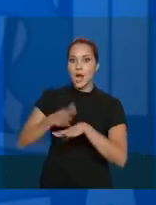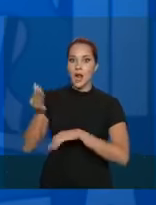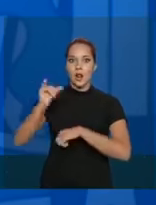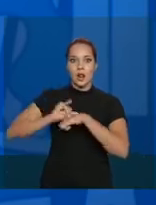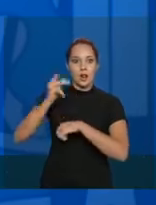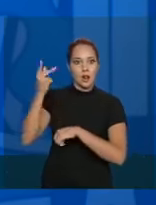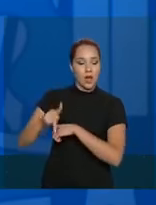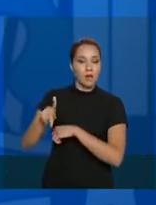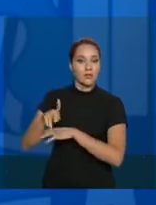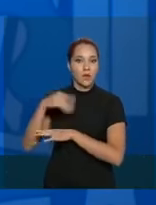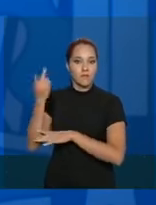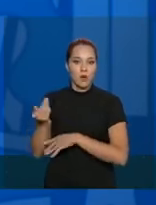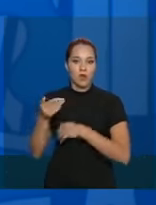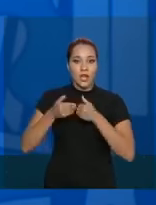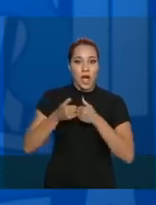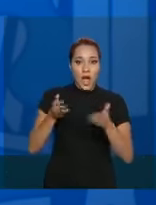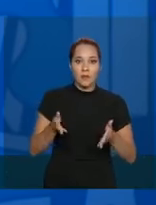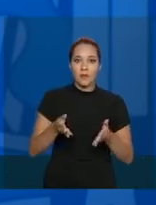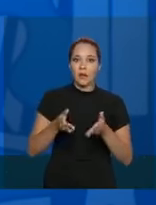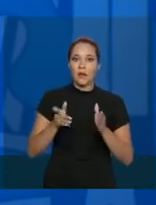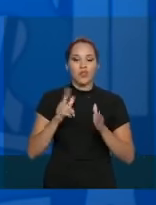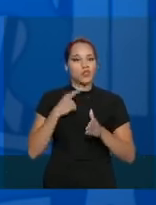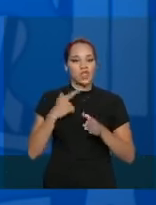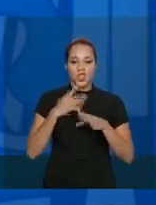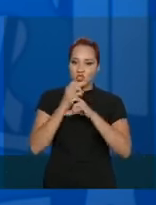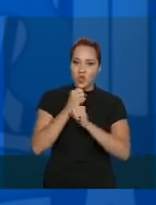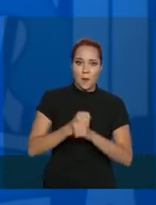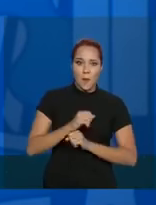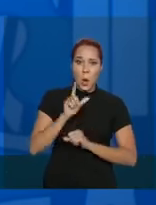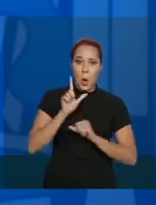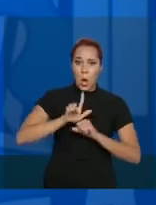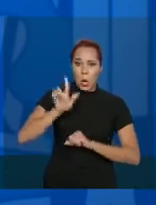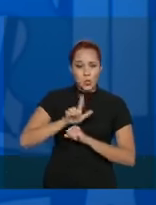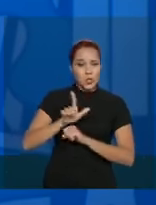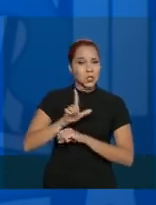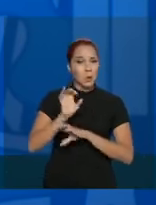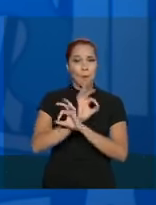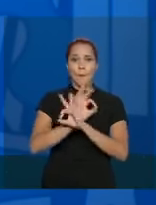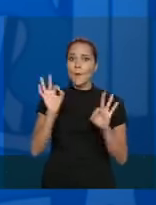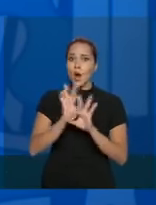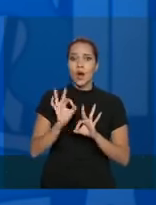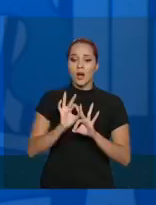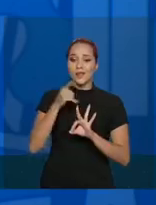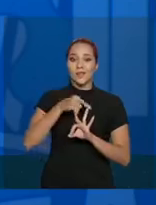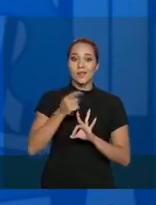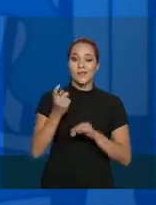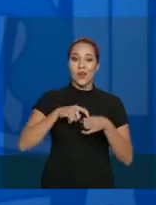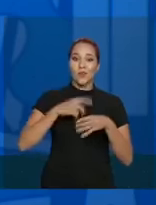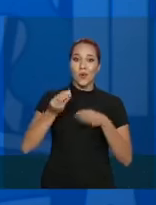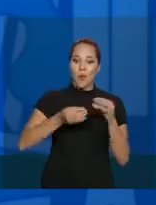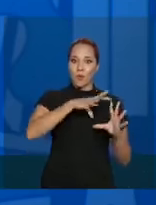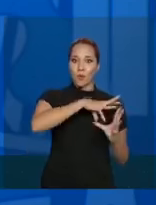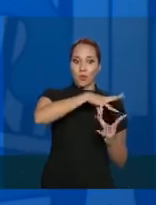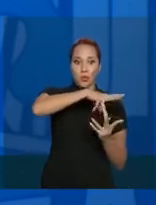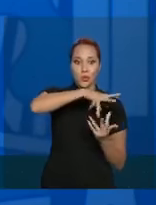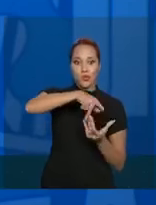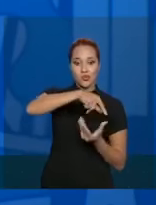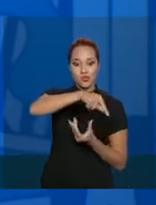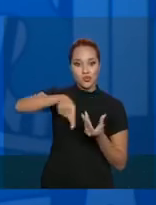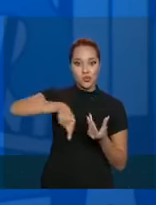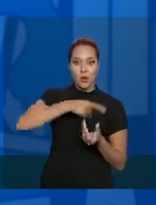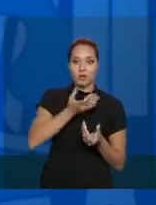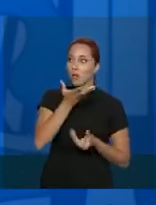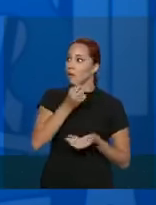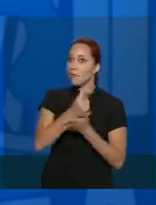Quando ela volta, ela volta sem nenhuma logística e volta com o planeta Terra inteiro, ao mesmo tempo querendo